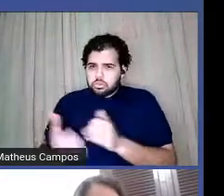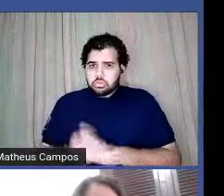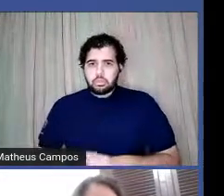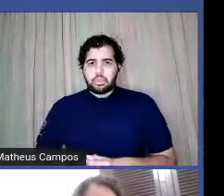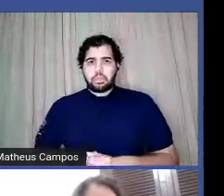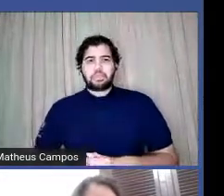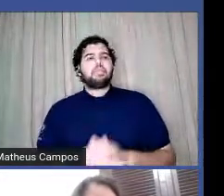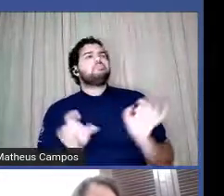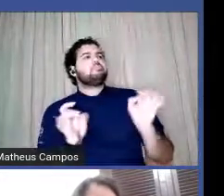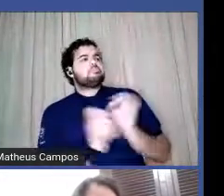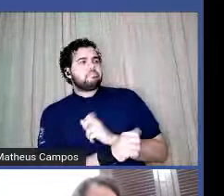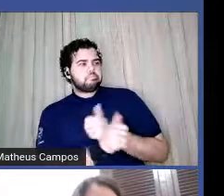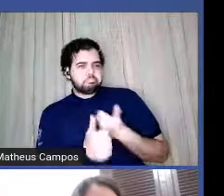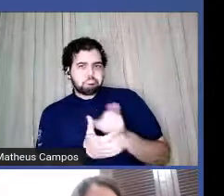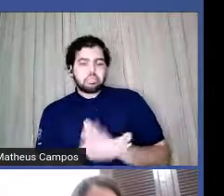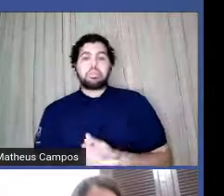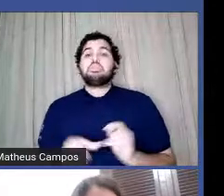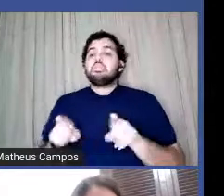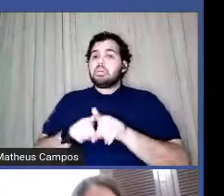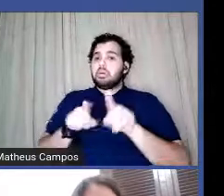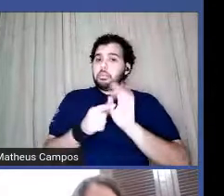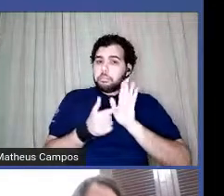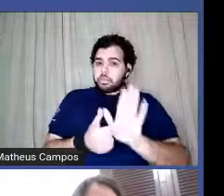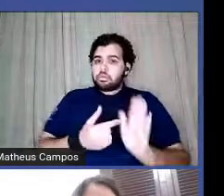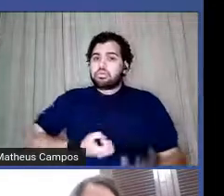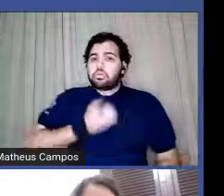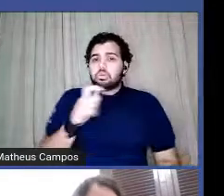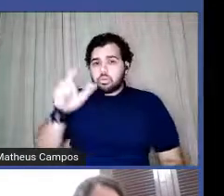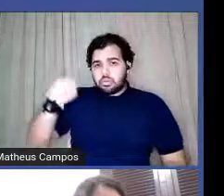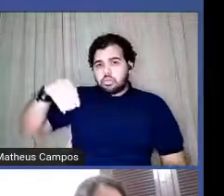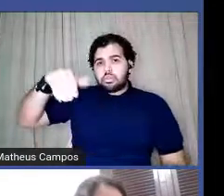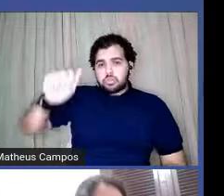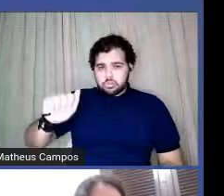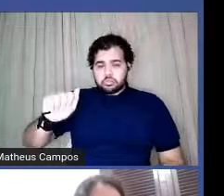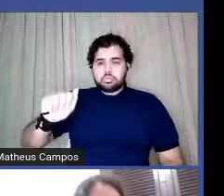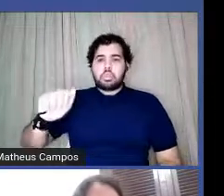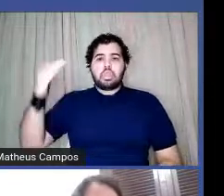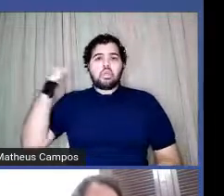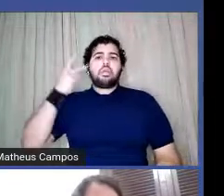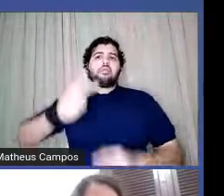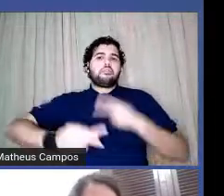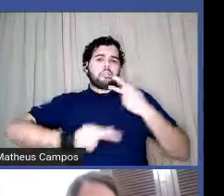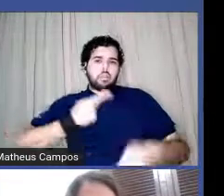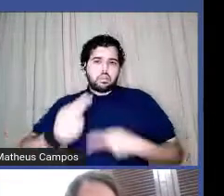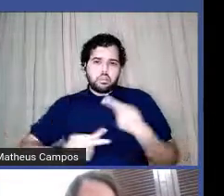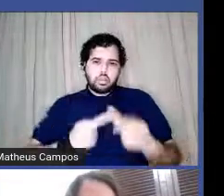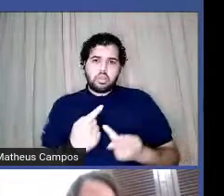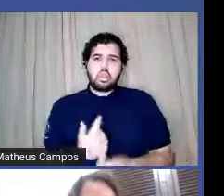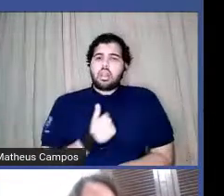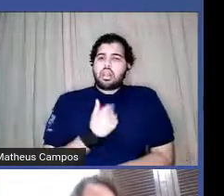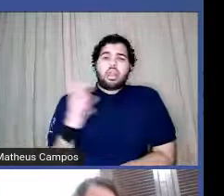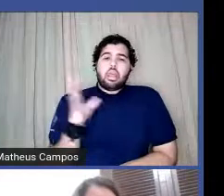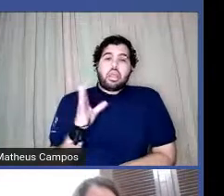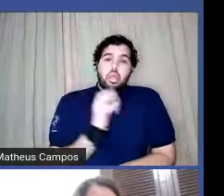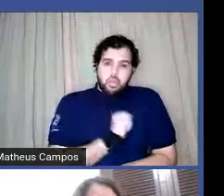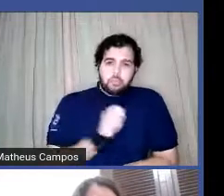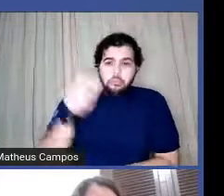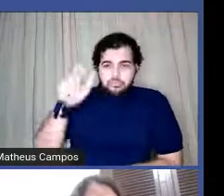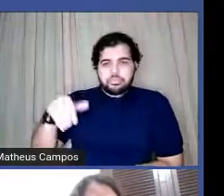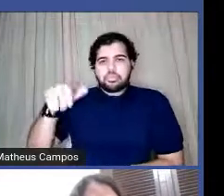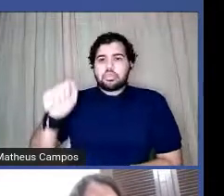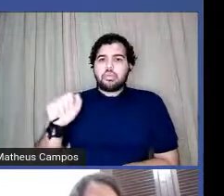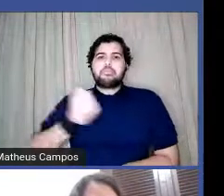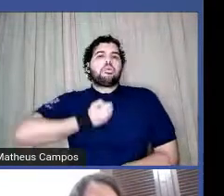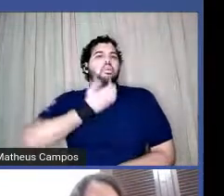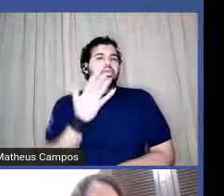Pronto. E eu trouxe também esse poema da Mar, que eu acho, como eu disse, eu sou muito, muito fã da Mar. Esse é um dos poemas